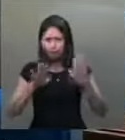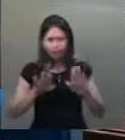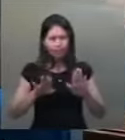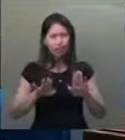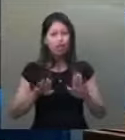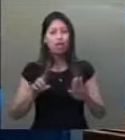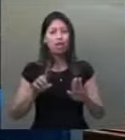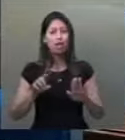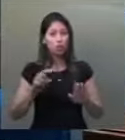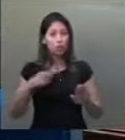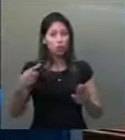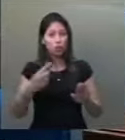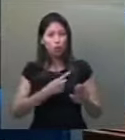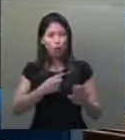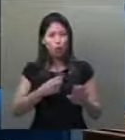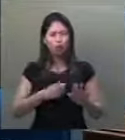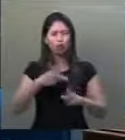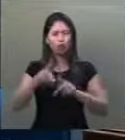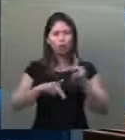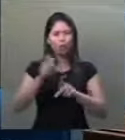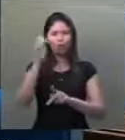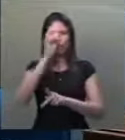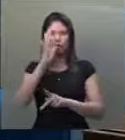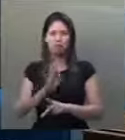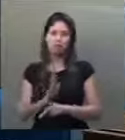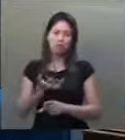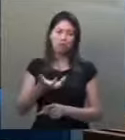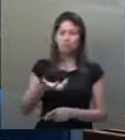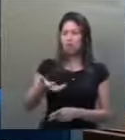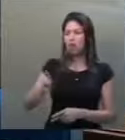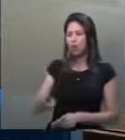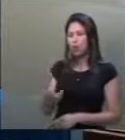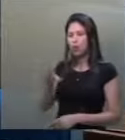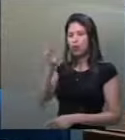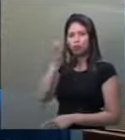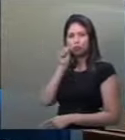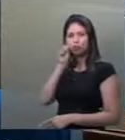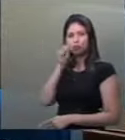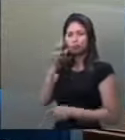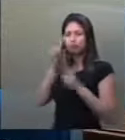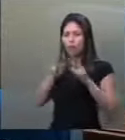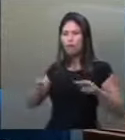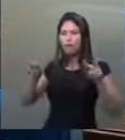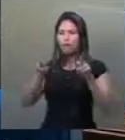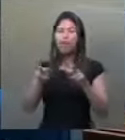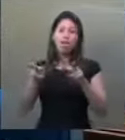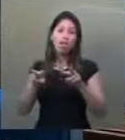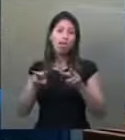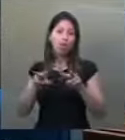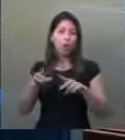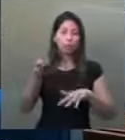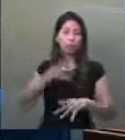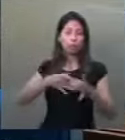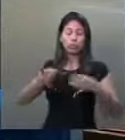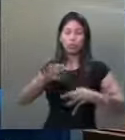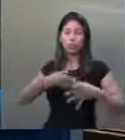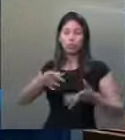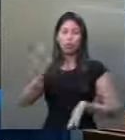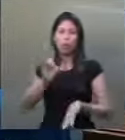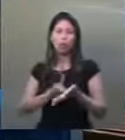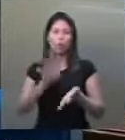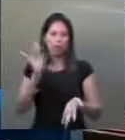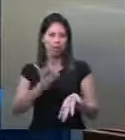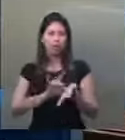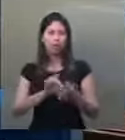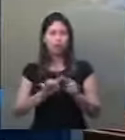todos nós e da população brasileira. Não quiseram ouvir, ficaram com medo da verdade. Mas teve bom senso